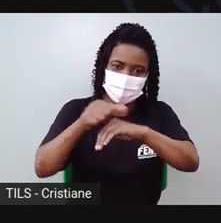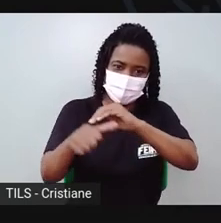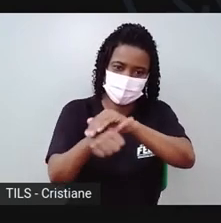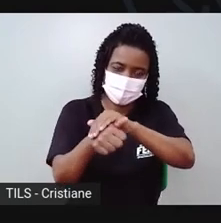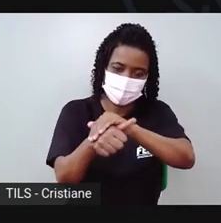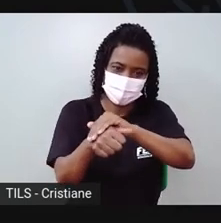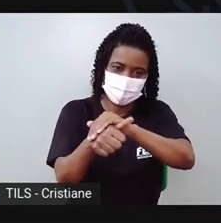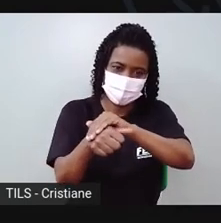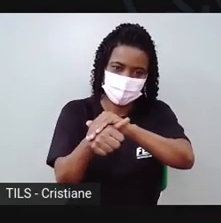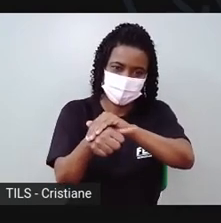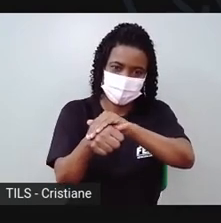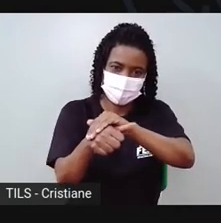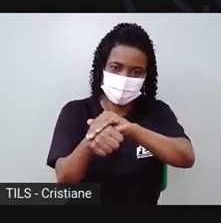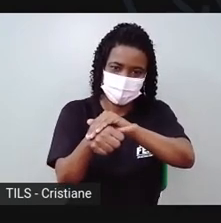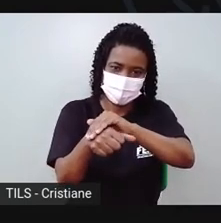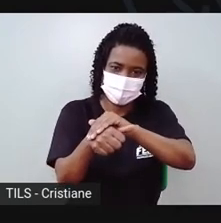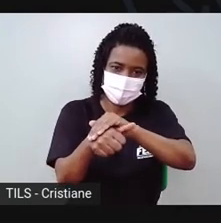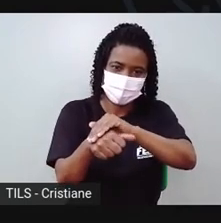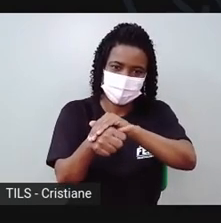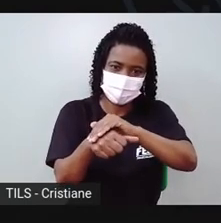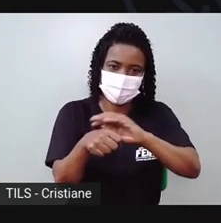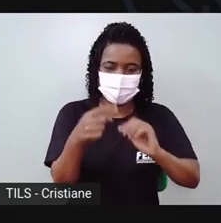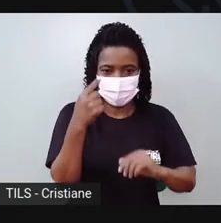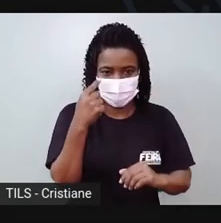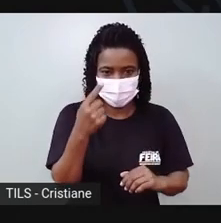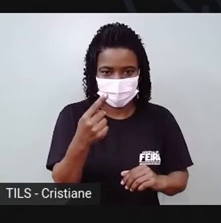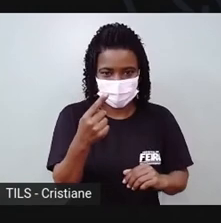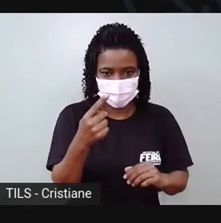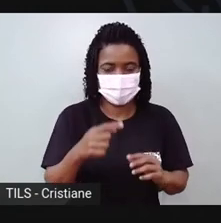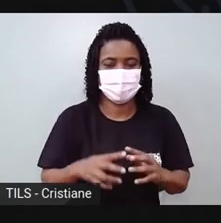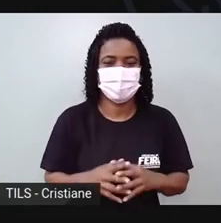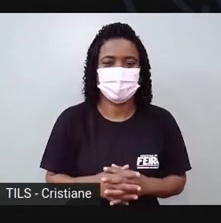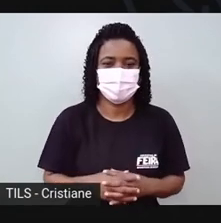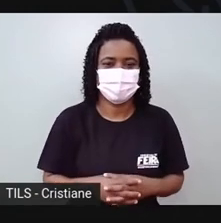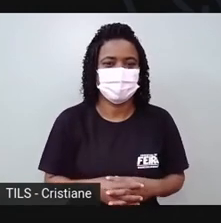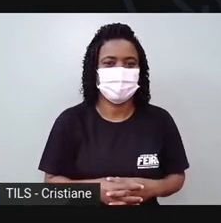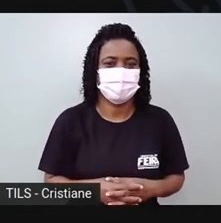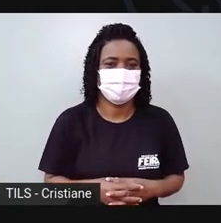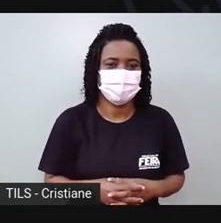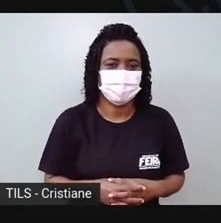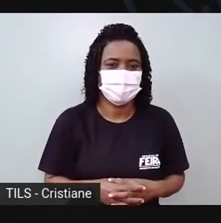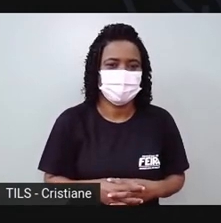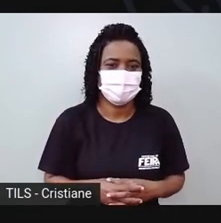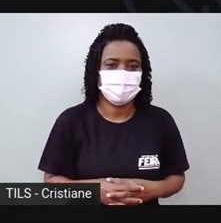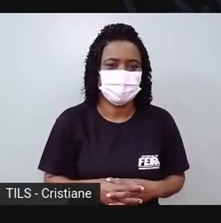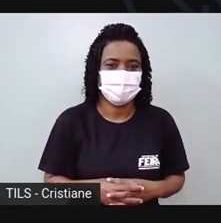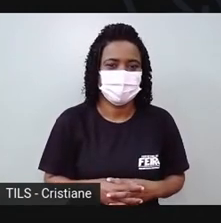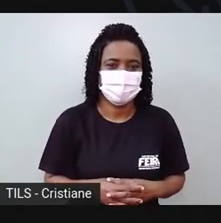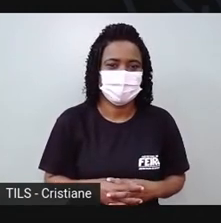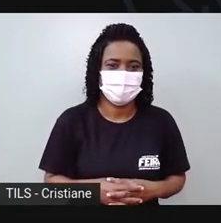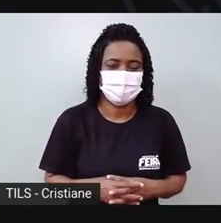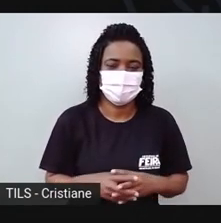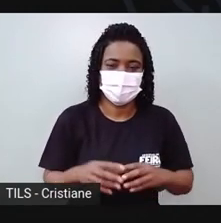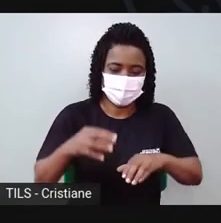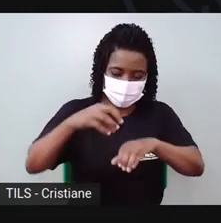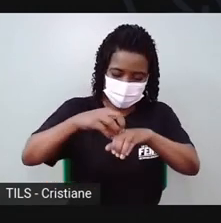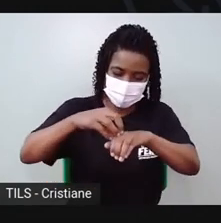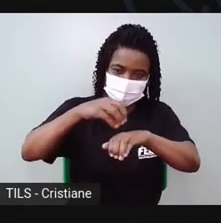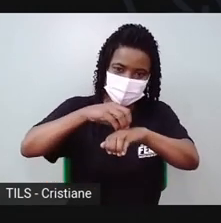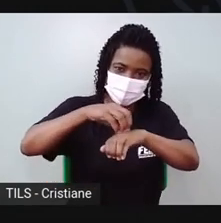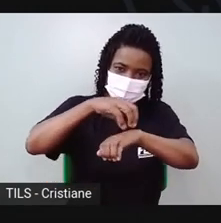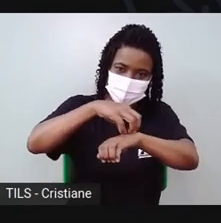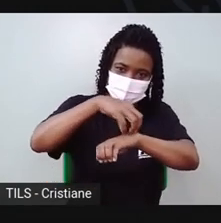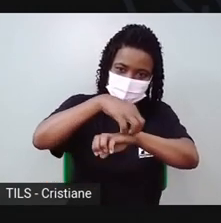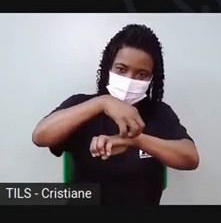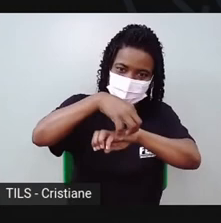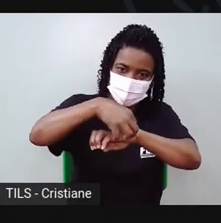quadradinhos, né? Aquelas divisões que ela tem no casco, né? Parece um mosaico de azulejo.